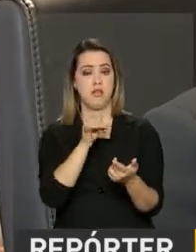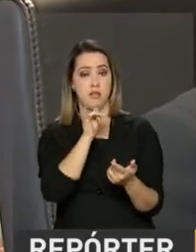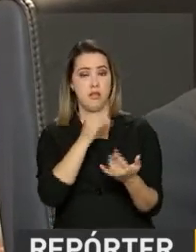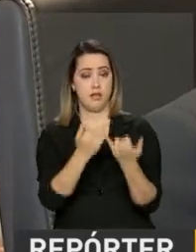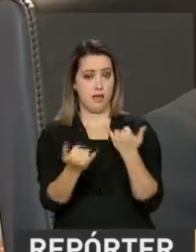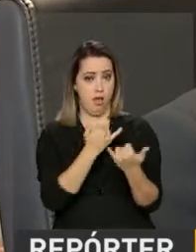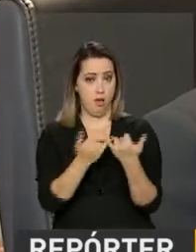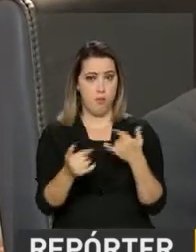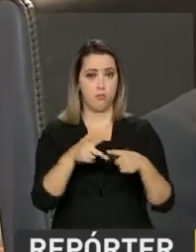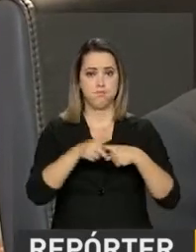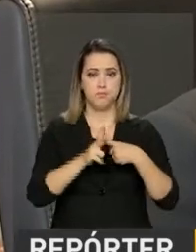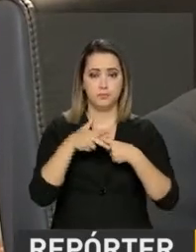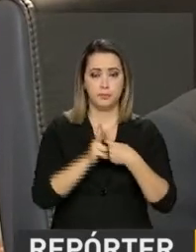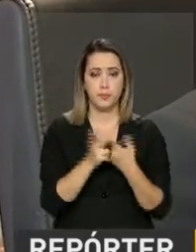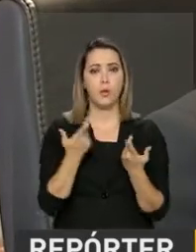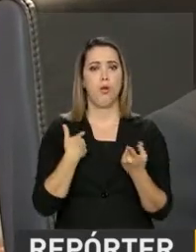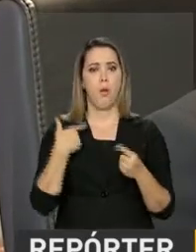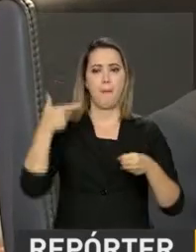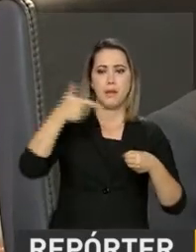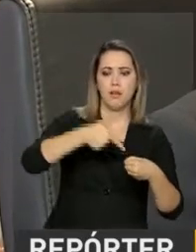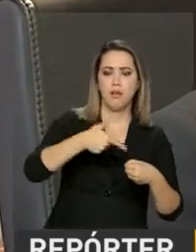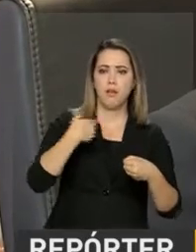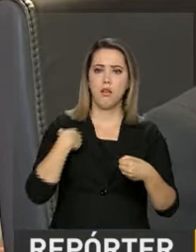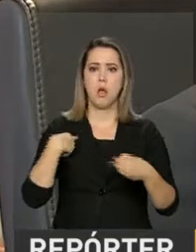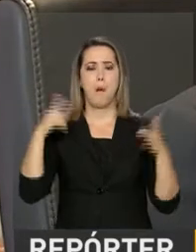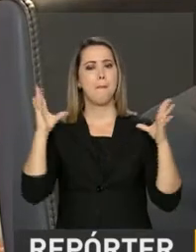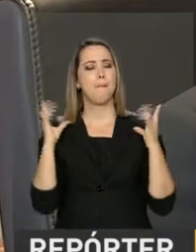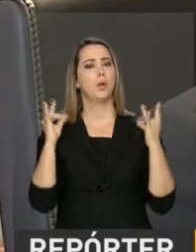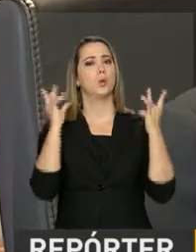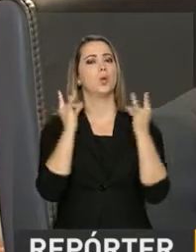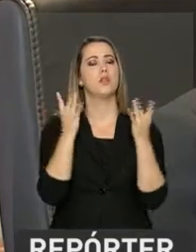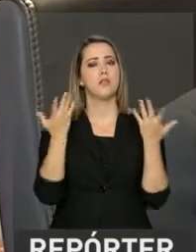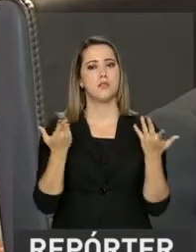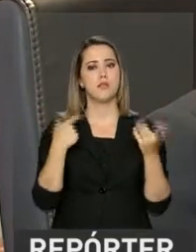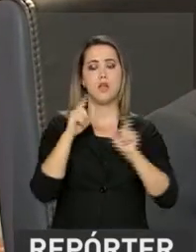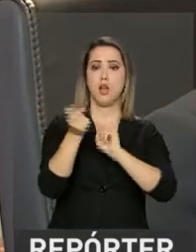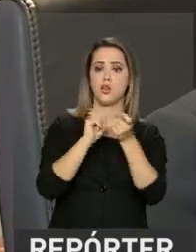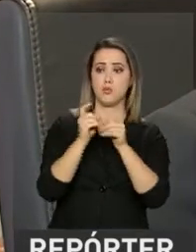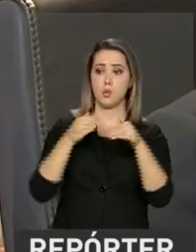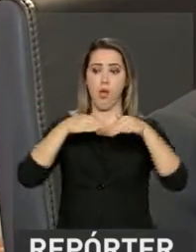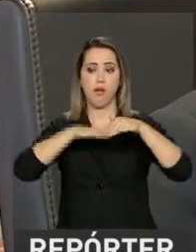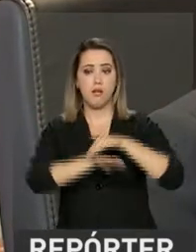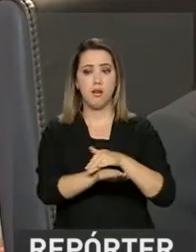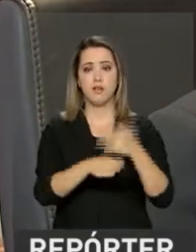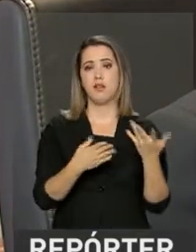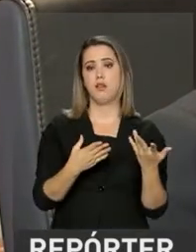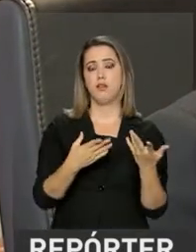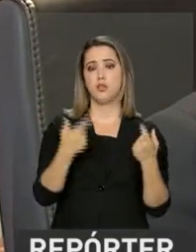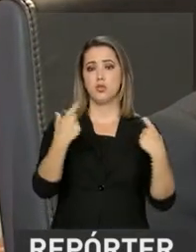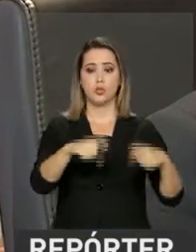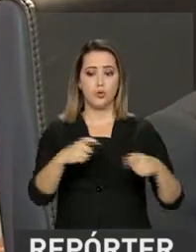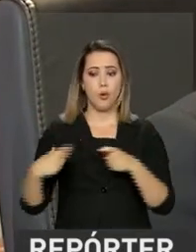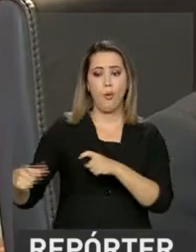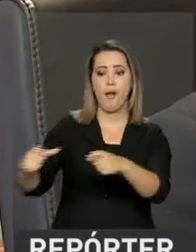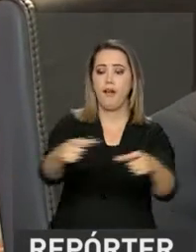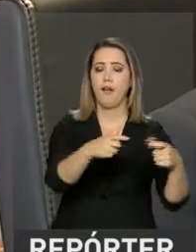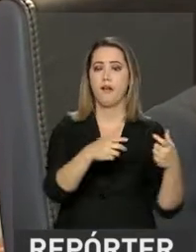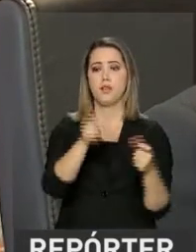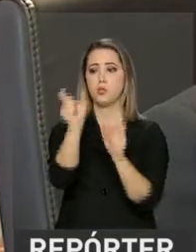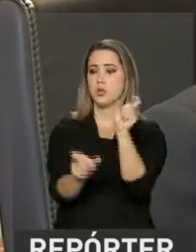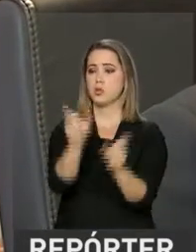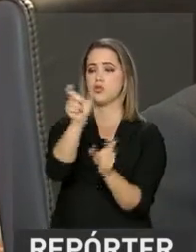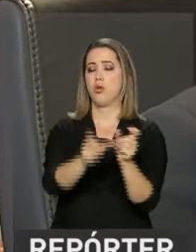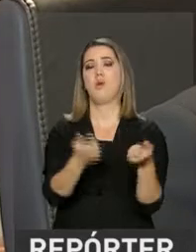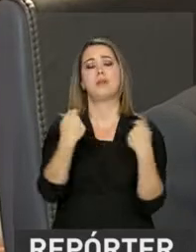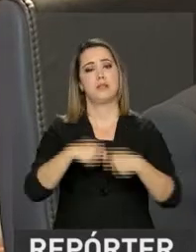veículos, abastecimento, contratos de motorista, administração de garagens, de equipes para setor de transporte,